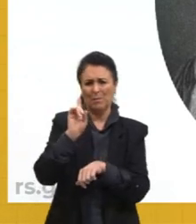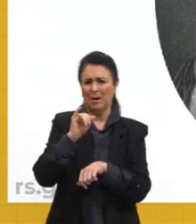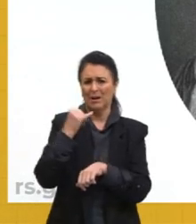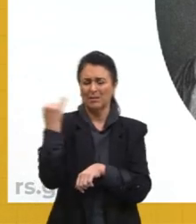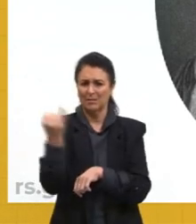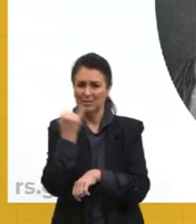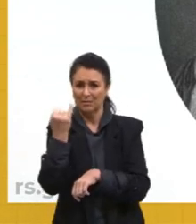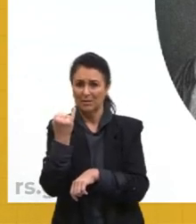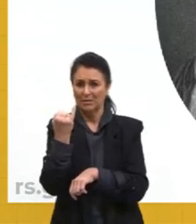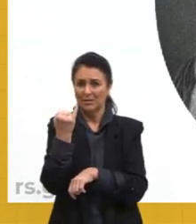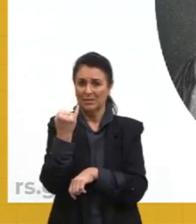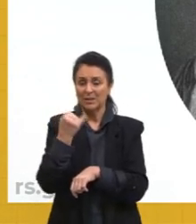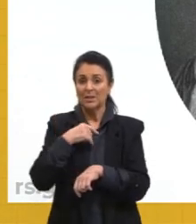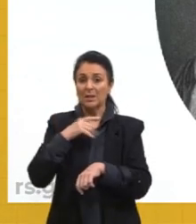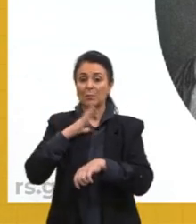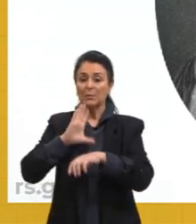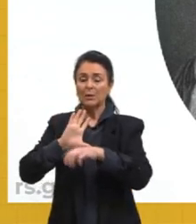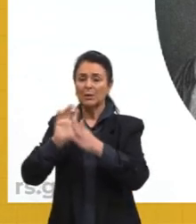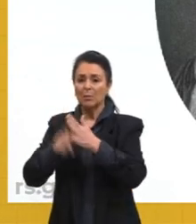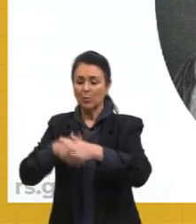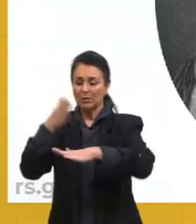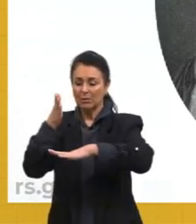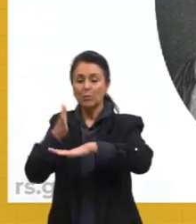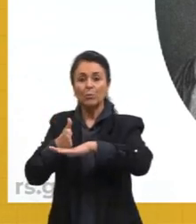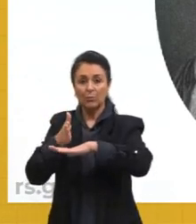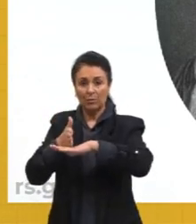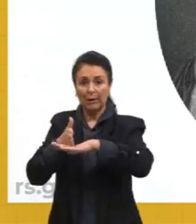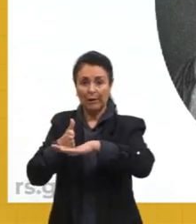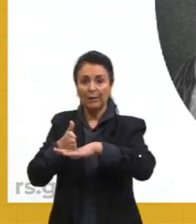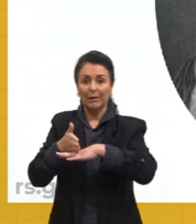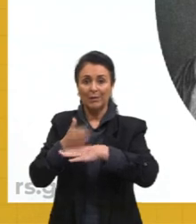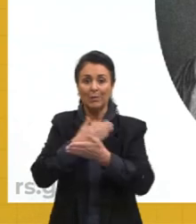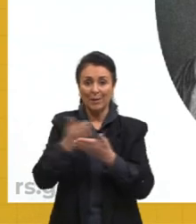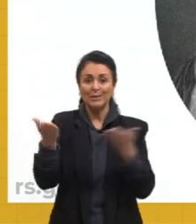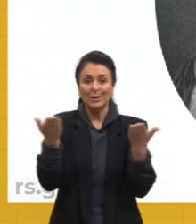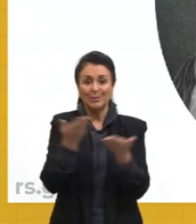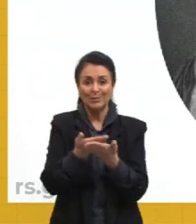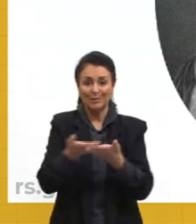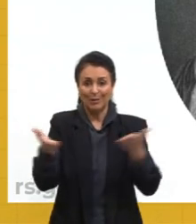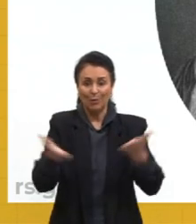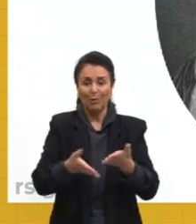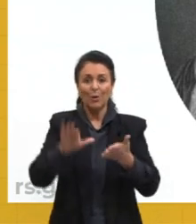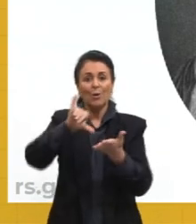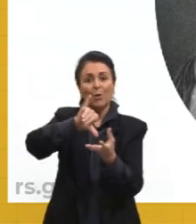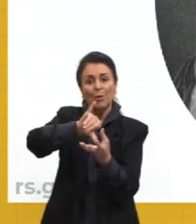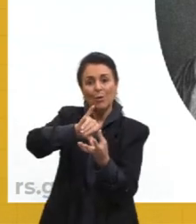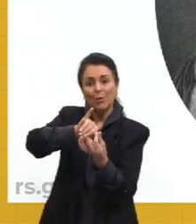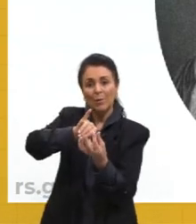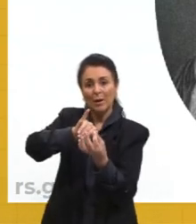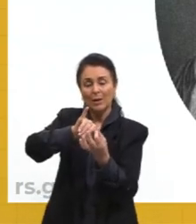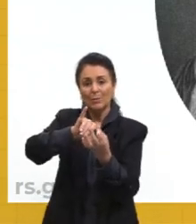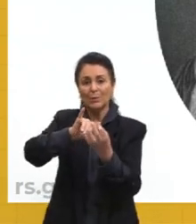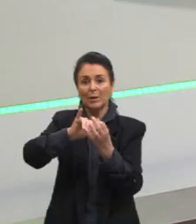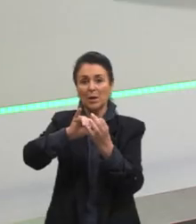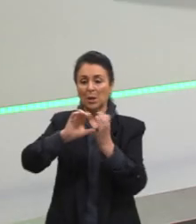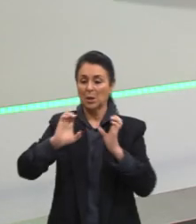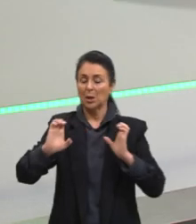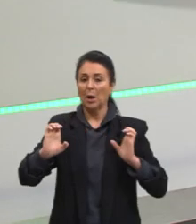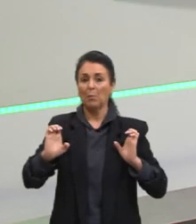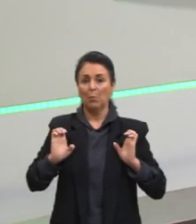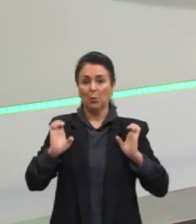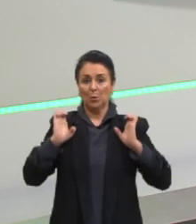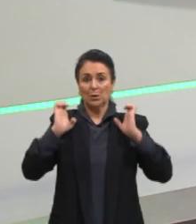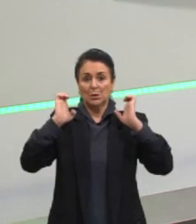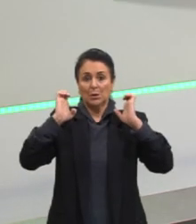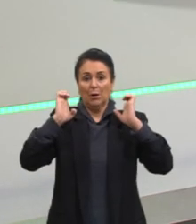E, na Idade Moderna, nesse período que a gente está começando a estudar, o capitalismo e a burguesia se desenvolvem e começam